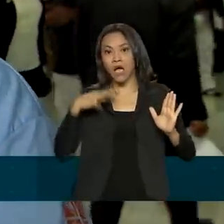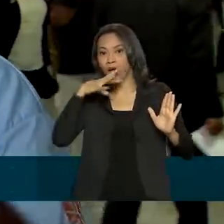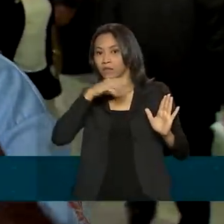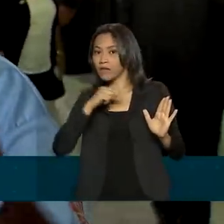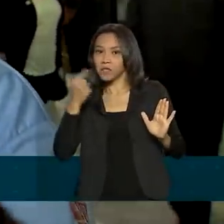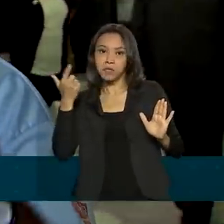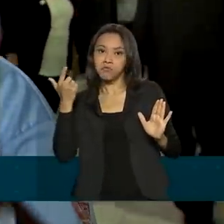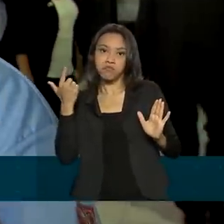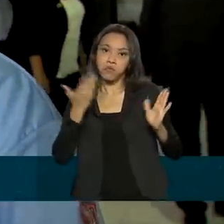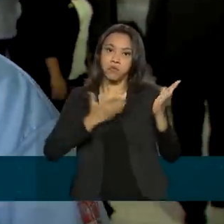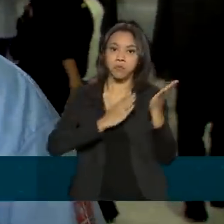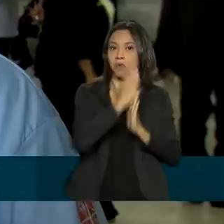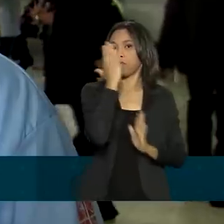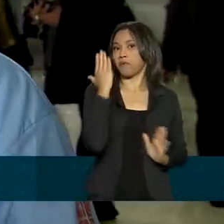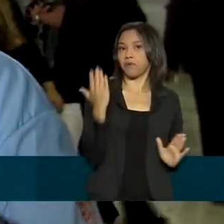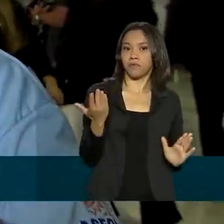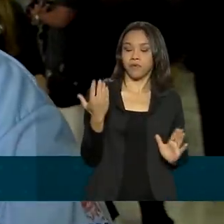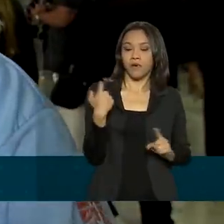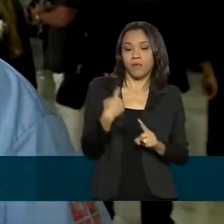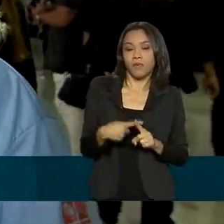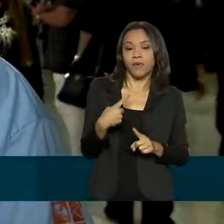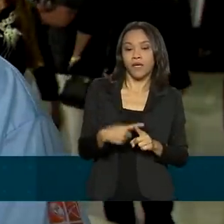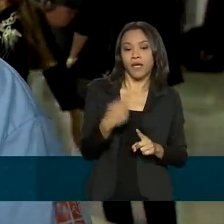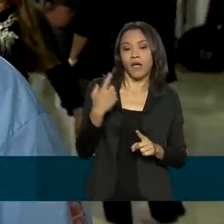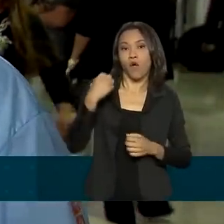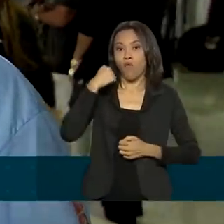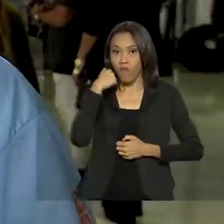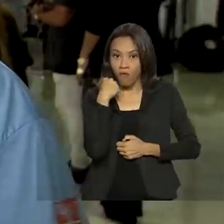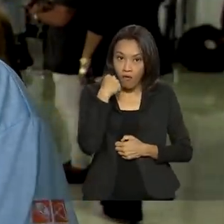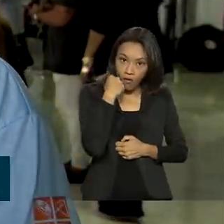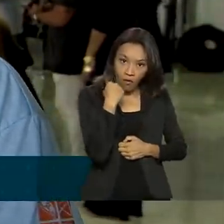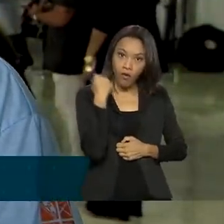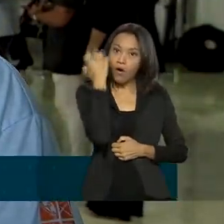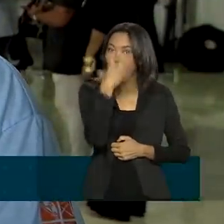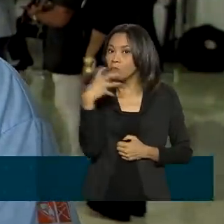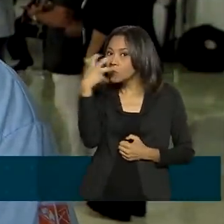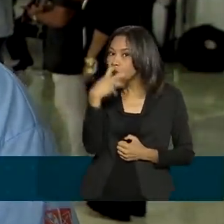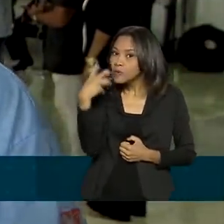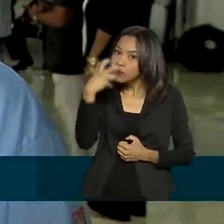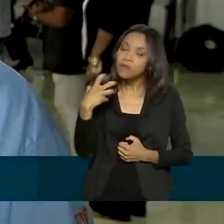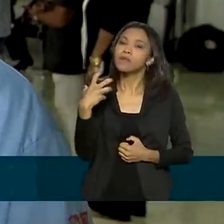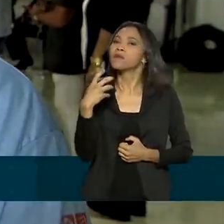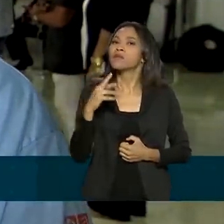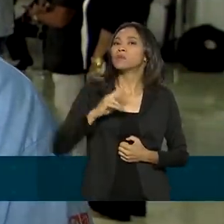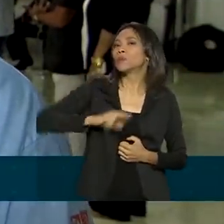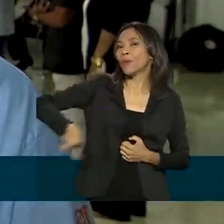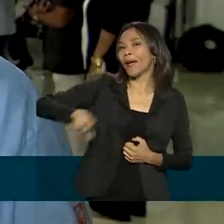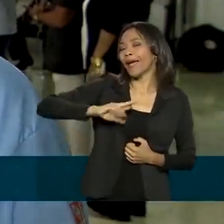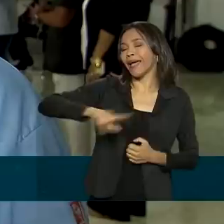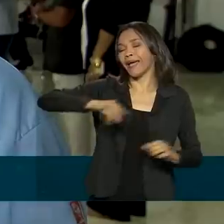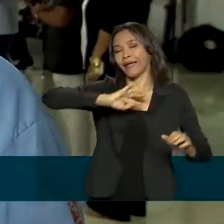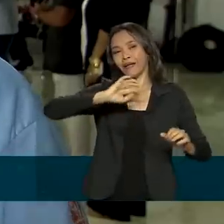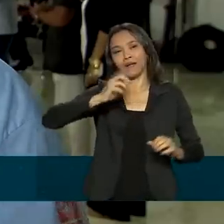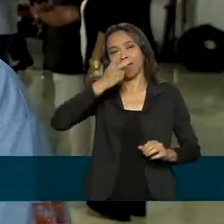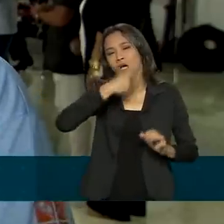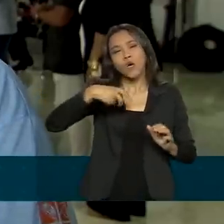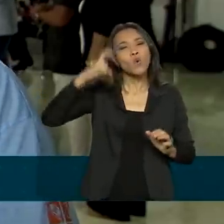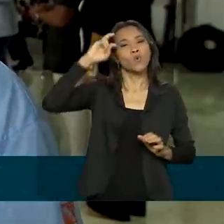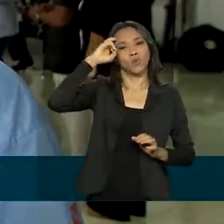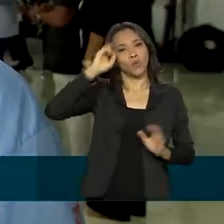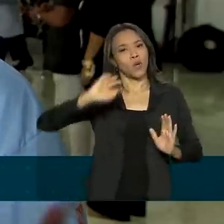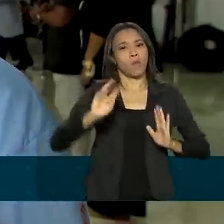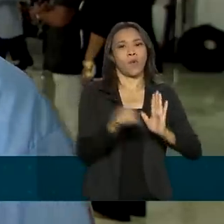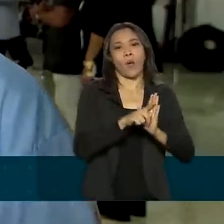entendeu? A dificuldade é essa. Quando o forró não tinha sido reconhecido patrimônio cultural e material do Brasil,